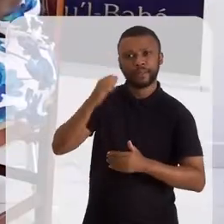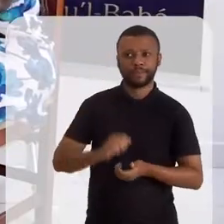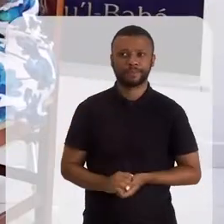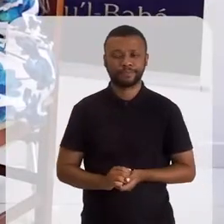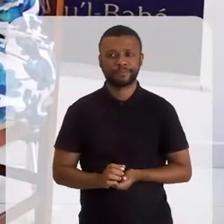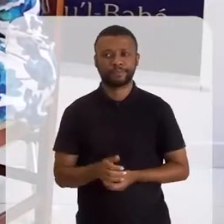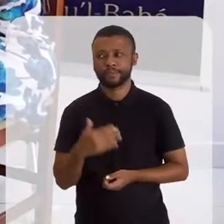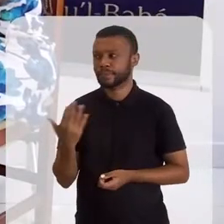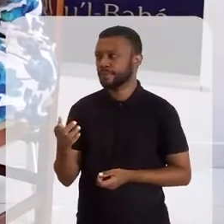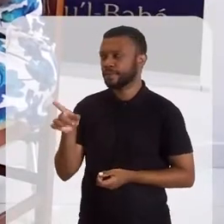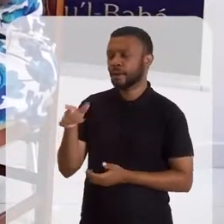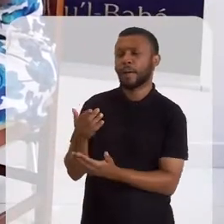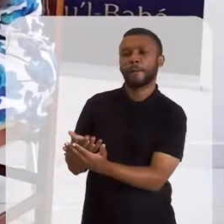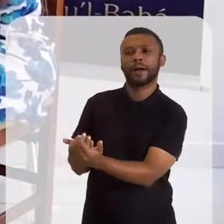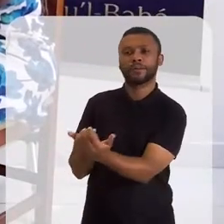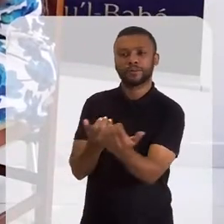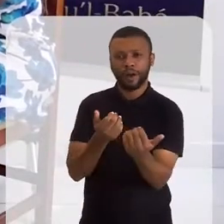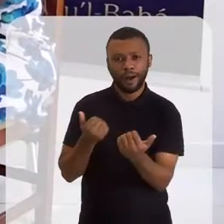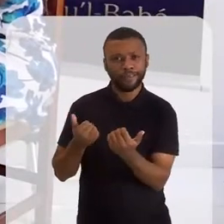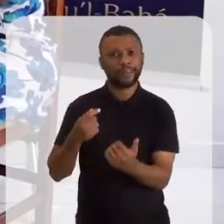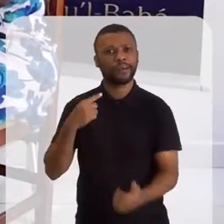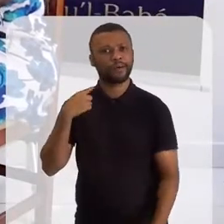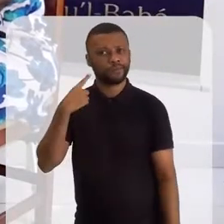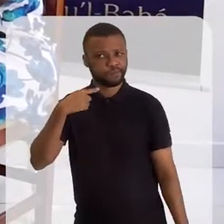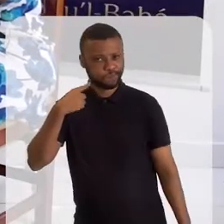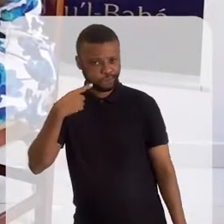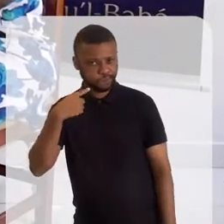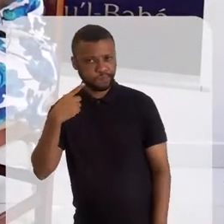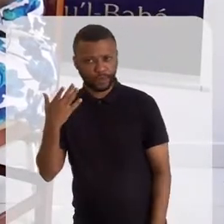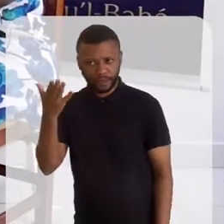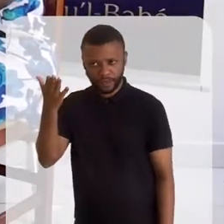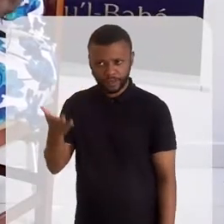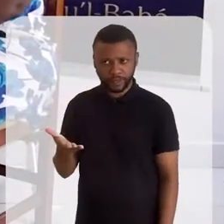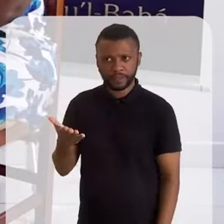Inê, você é uma jovem, uma jovem advogada,